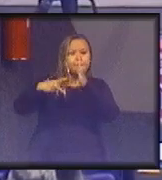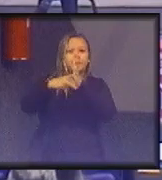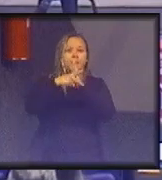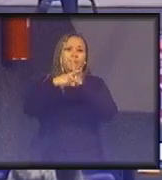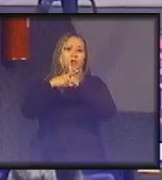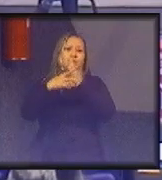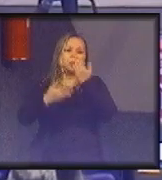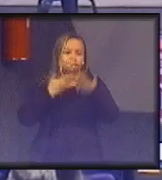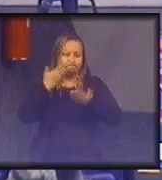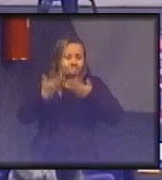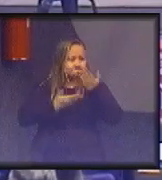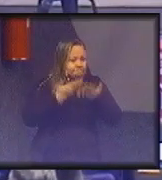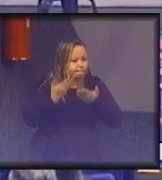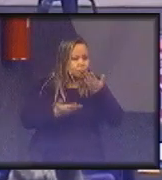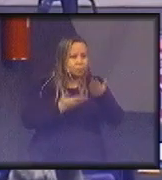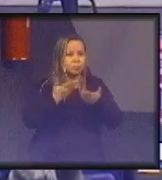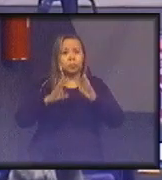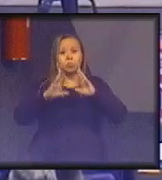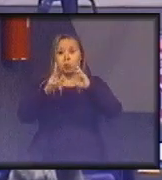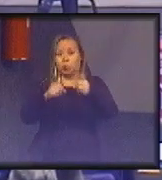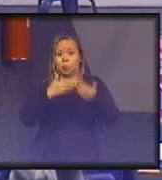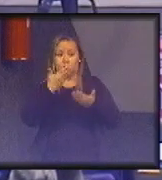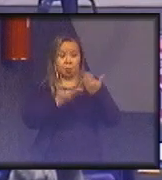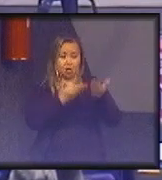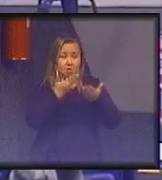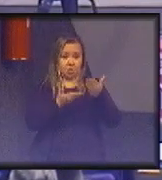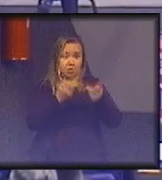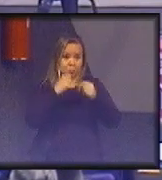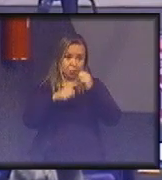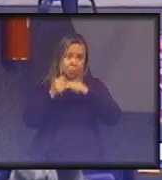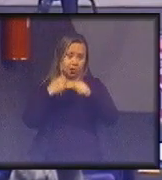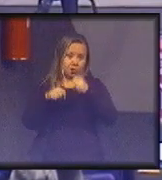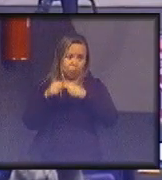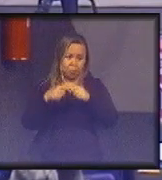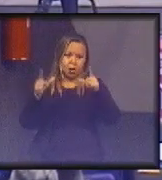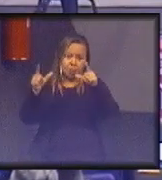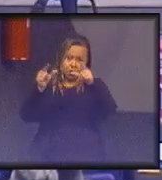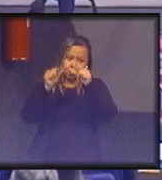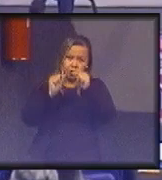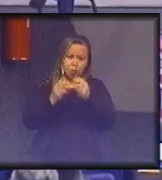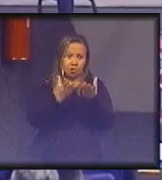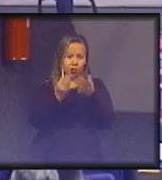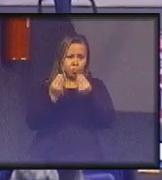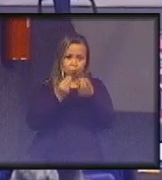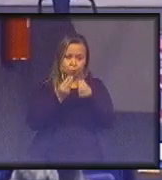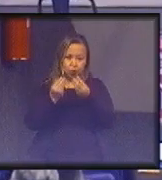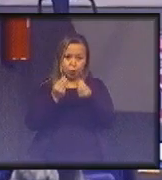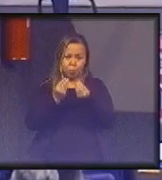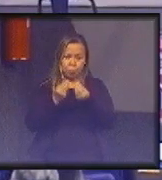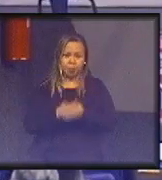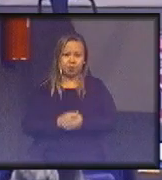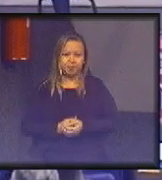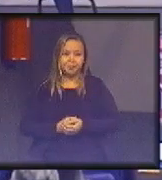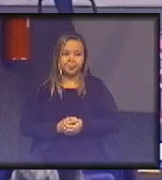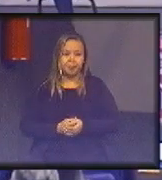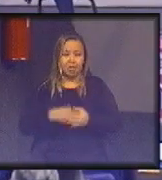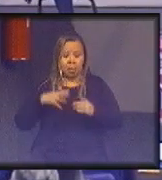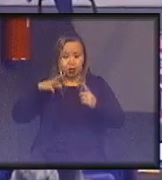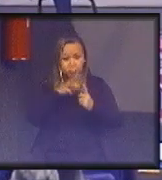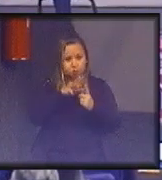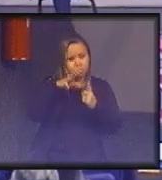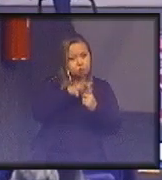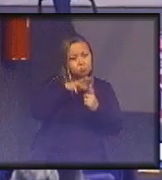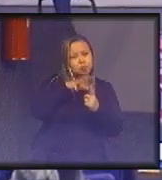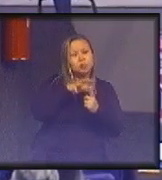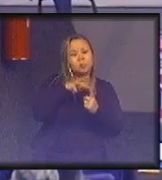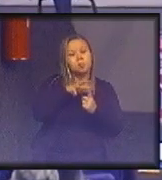produtiva que pode gerar essa mobilidade. Então, isso diminuiria muito os impactos